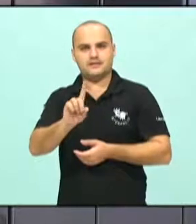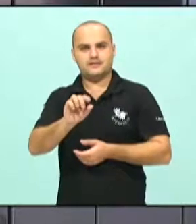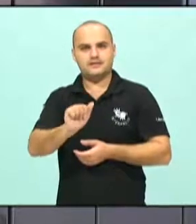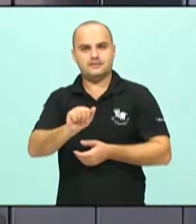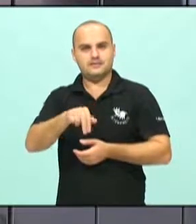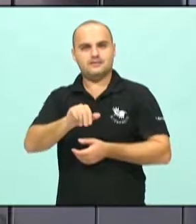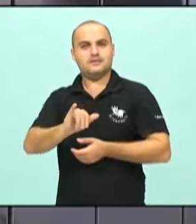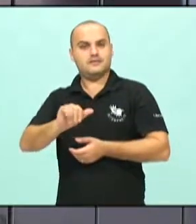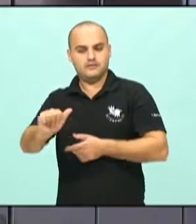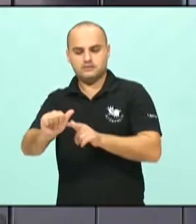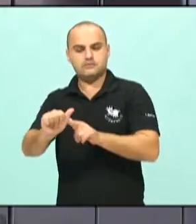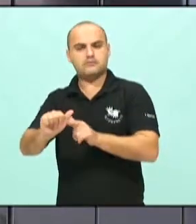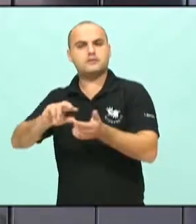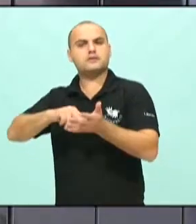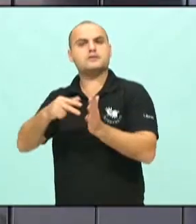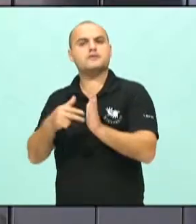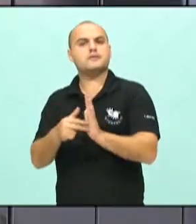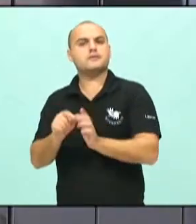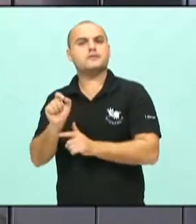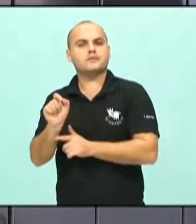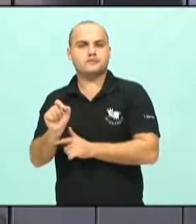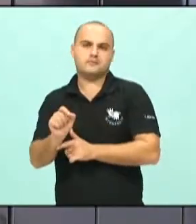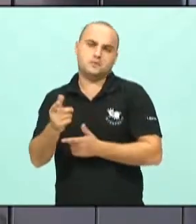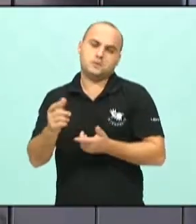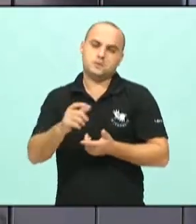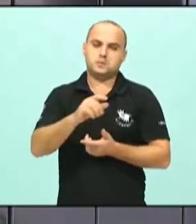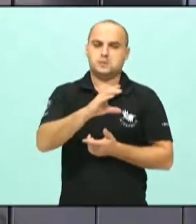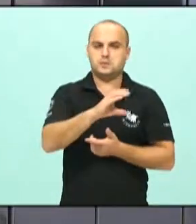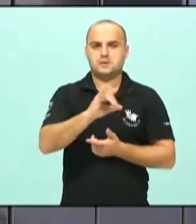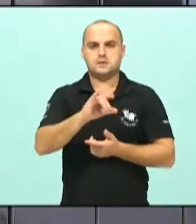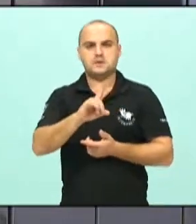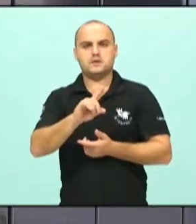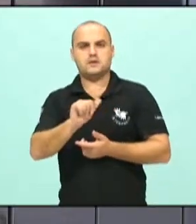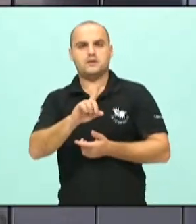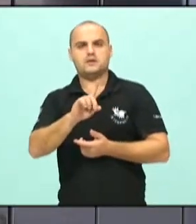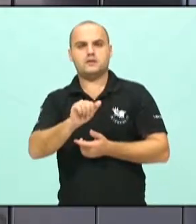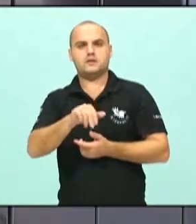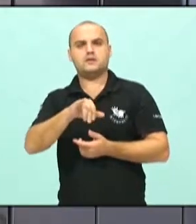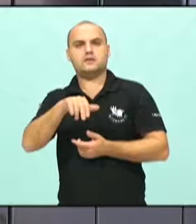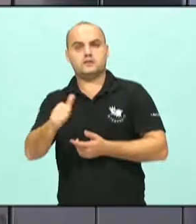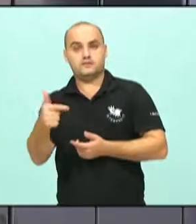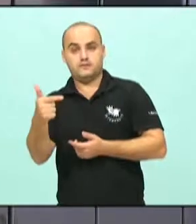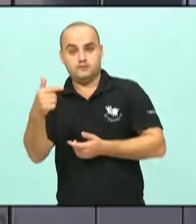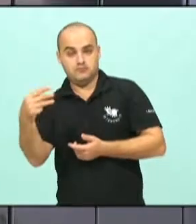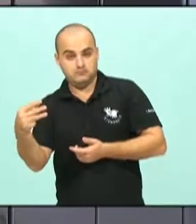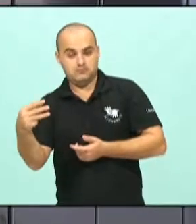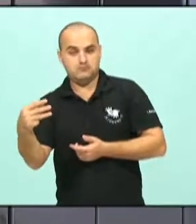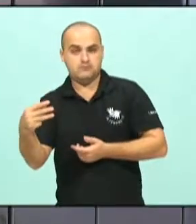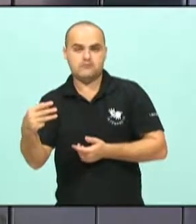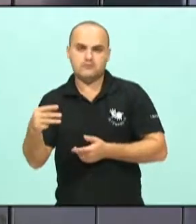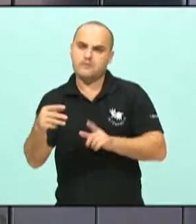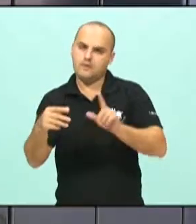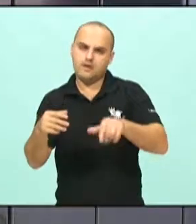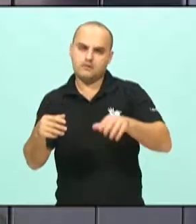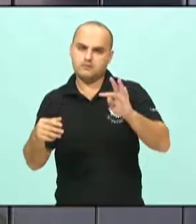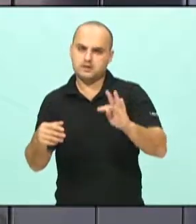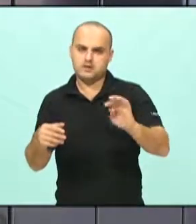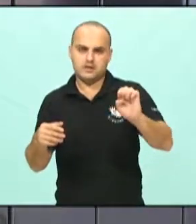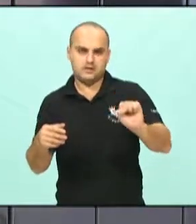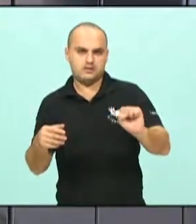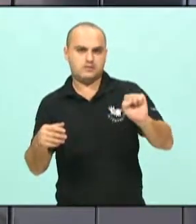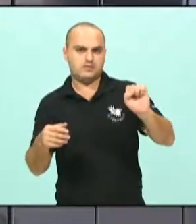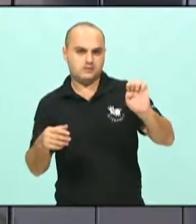cidadania, ou cidadania 23, como alguns também chamam, mas prefeitos de TSE é cidadania.